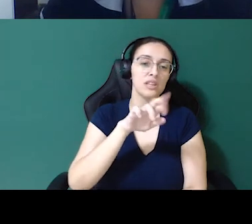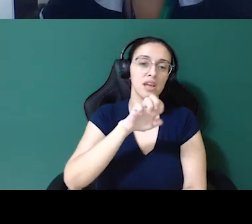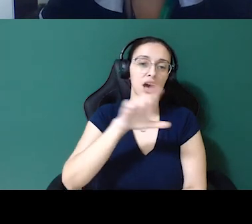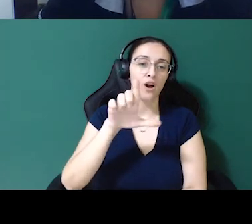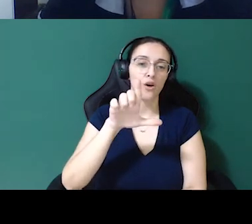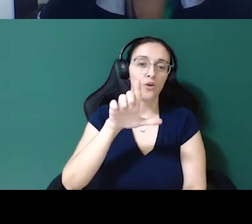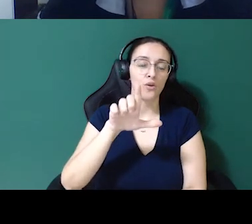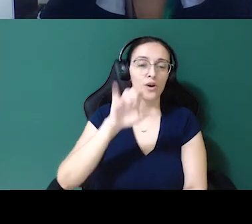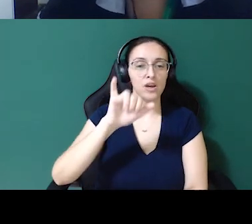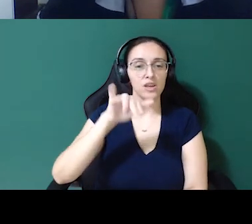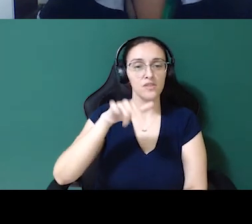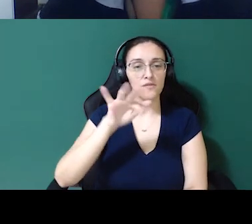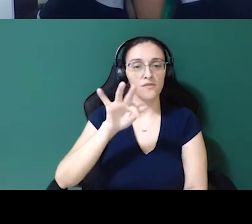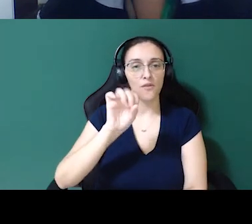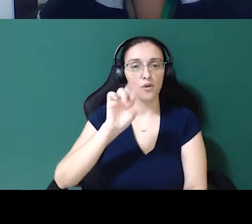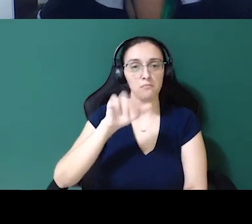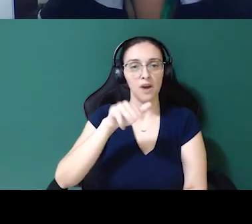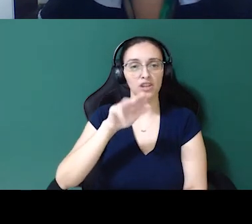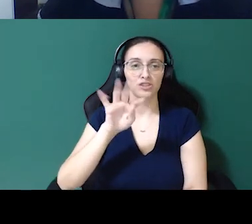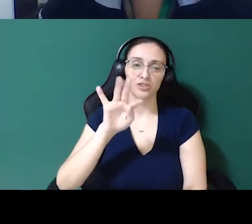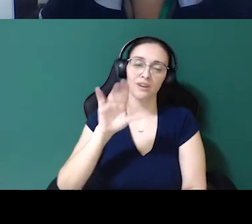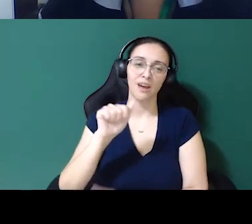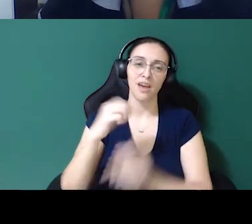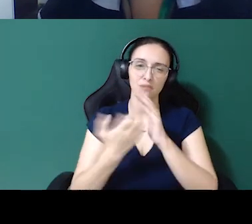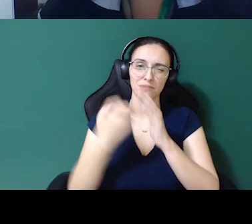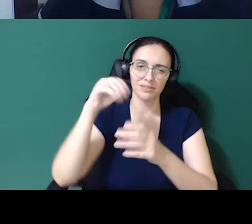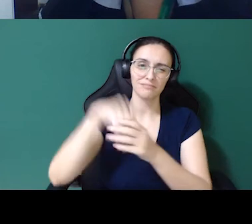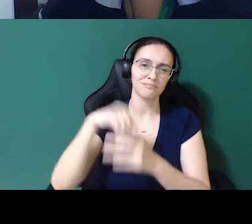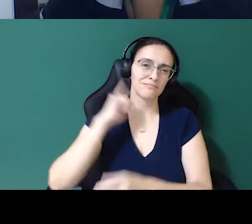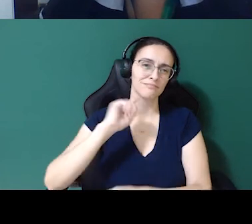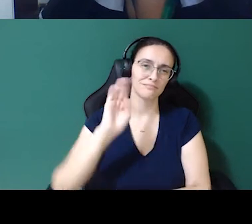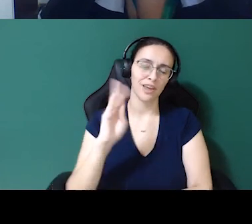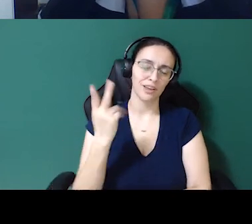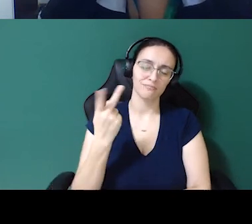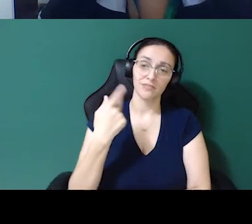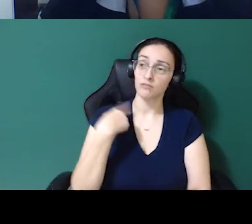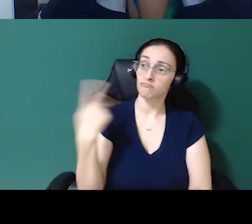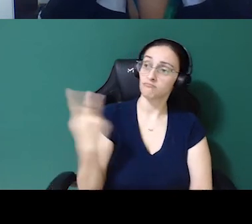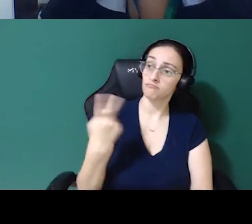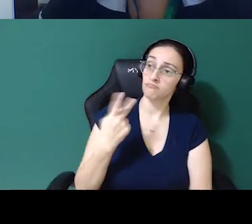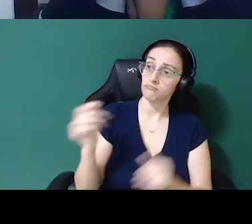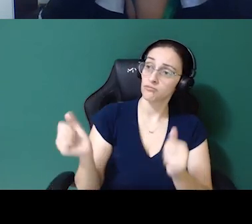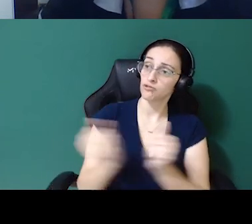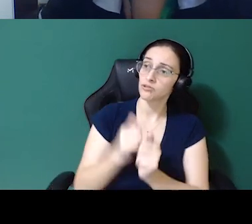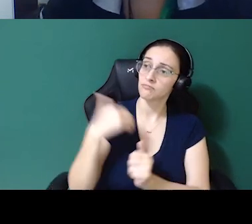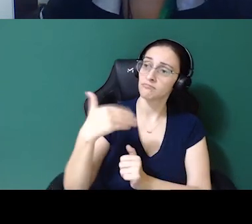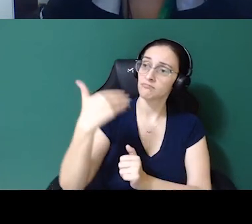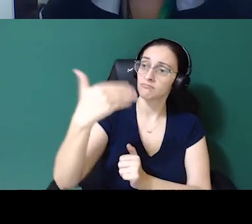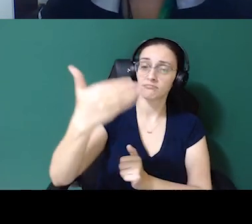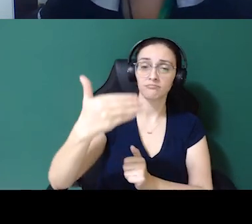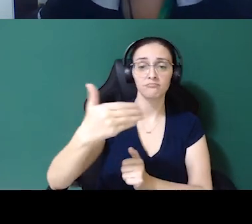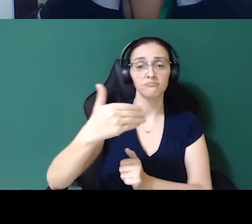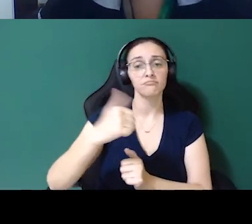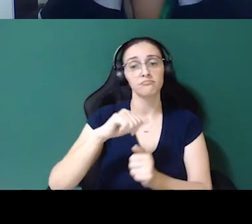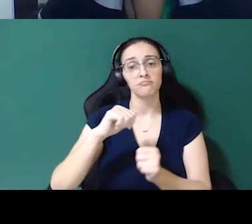empresa aqui de Belo Horizonte, e nós, juntas, né, participando desse processo de iniciativa pública,